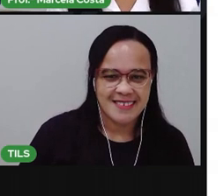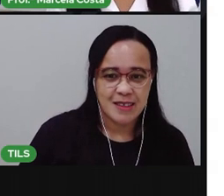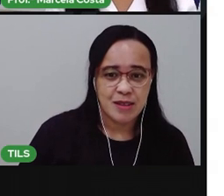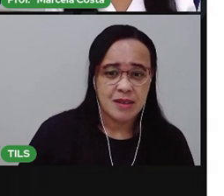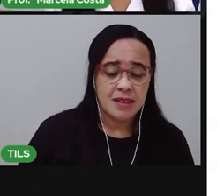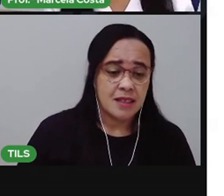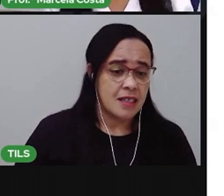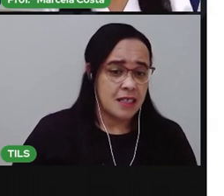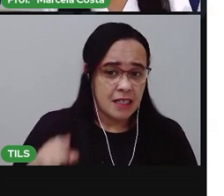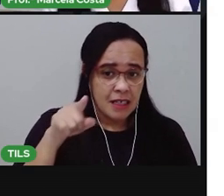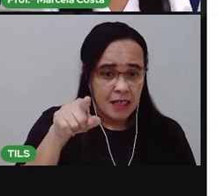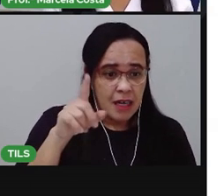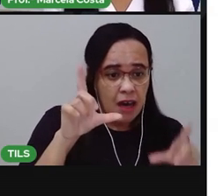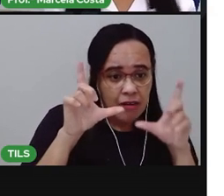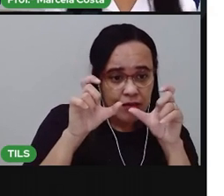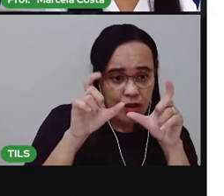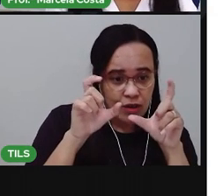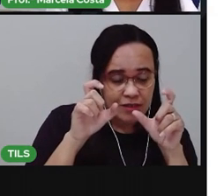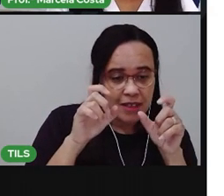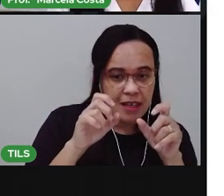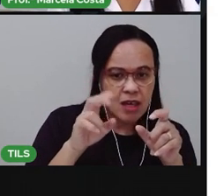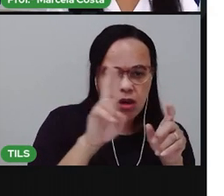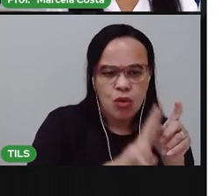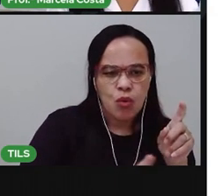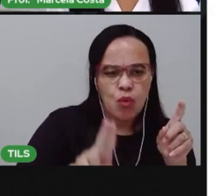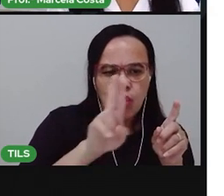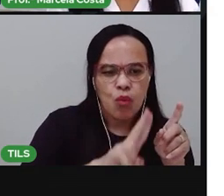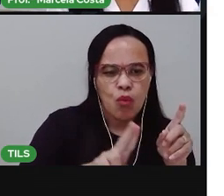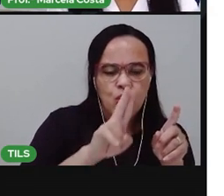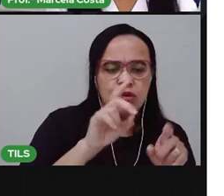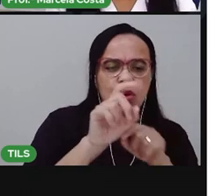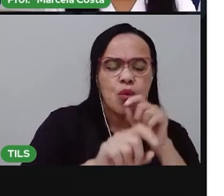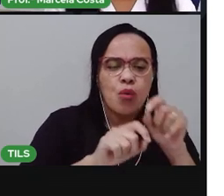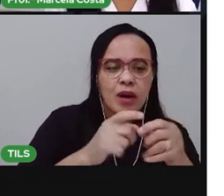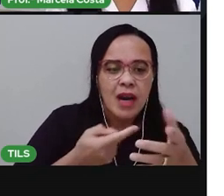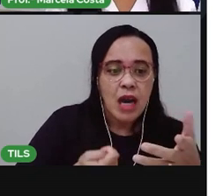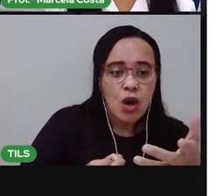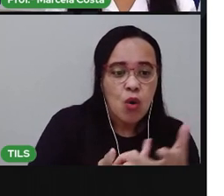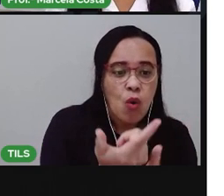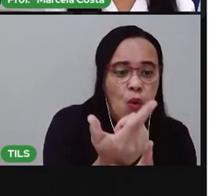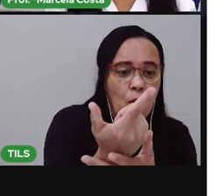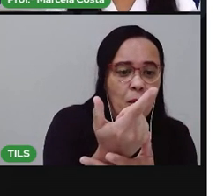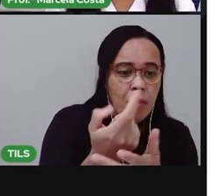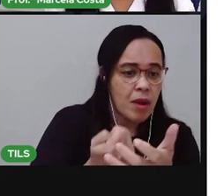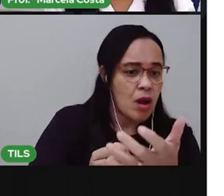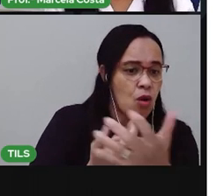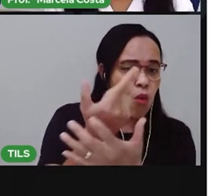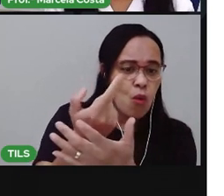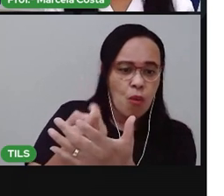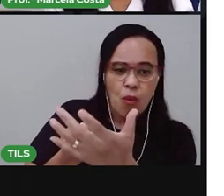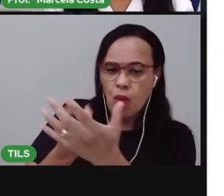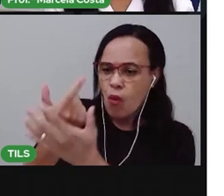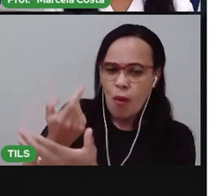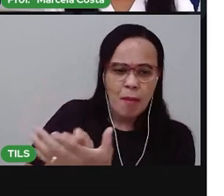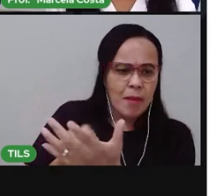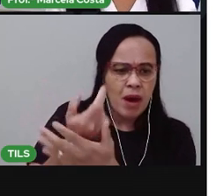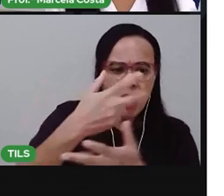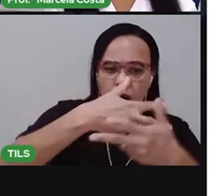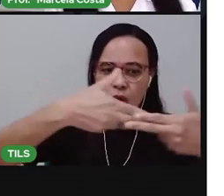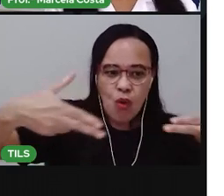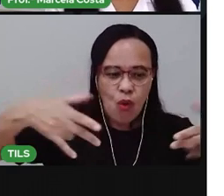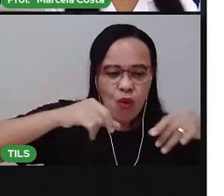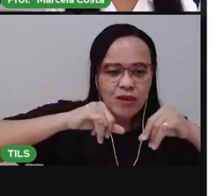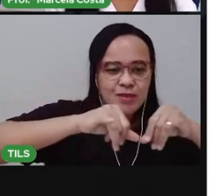A gente, geralmente, usa listas de compras, né? Coloca ali um embaixo do outro. Que alimento eu vou comprar no supermercado? Então,